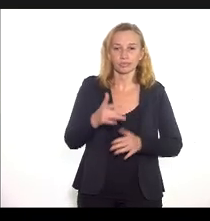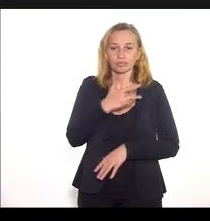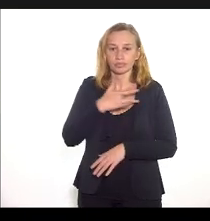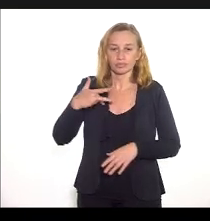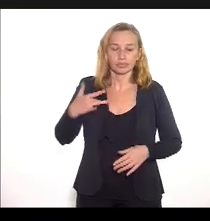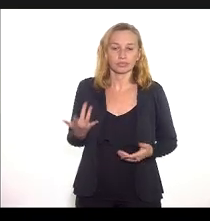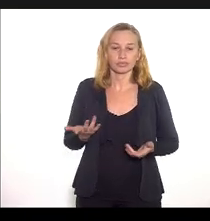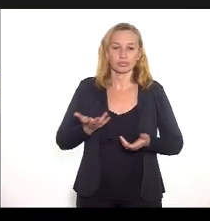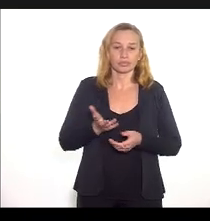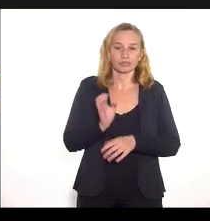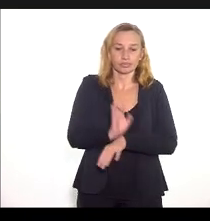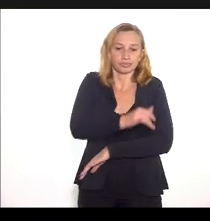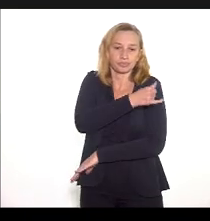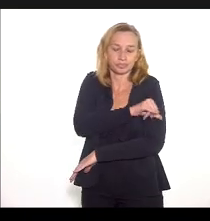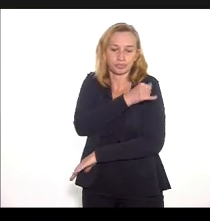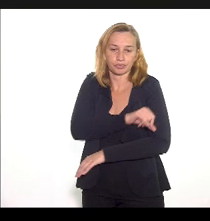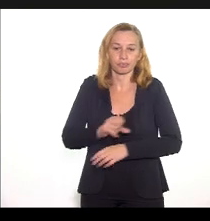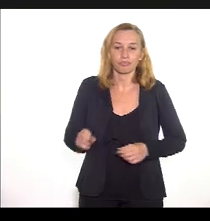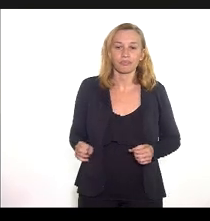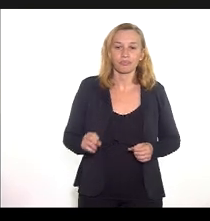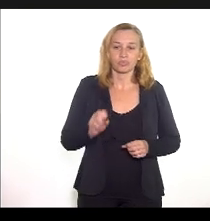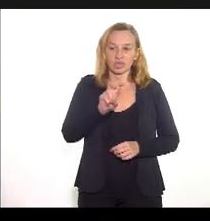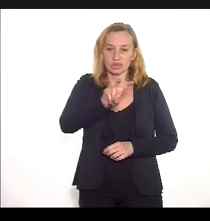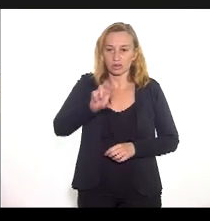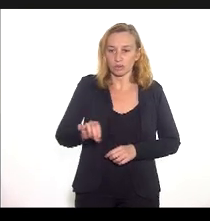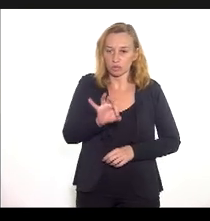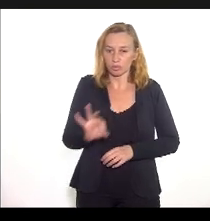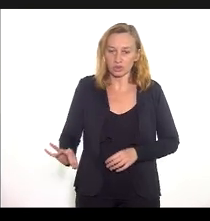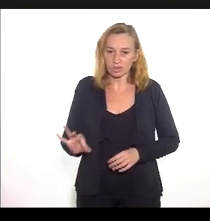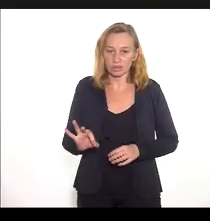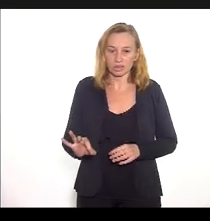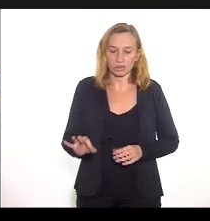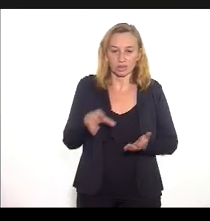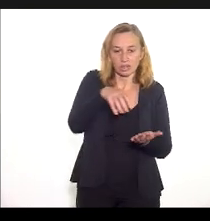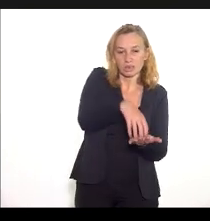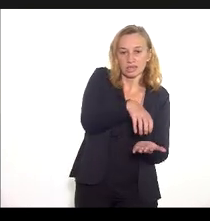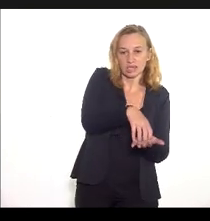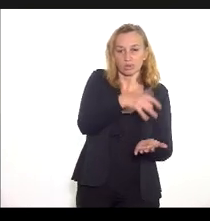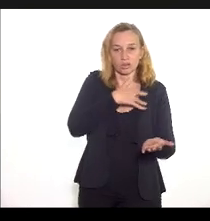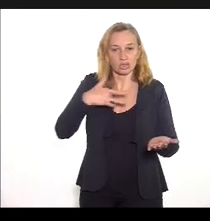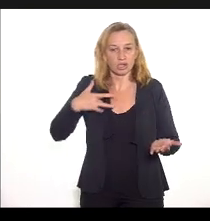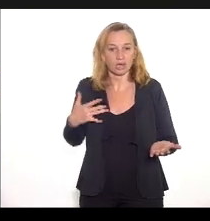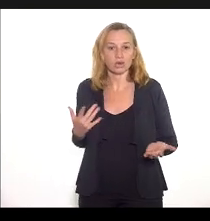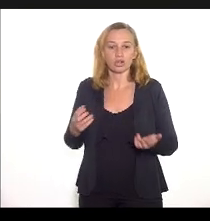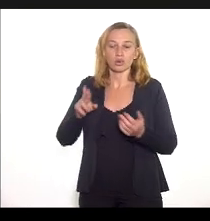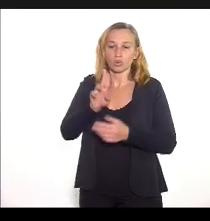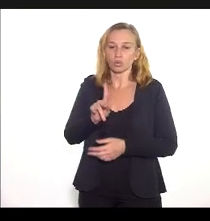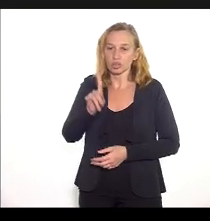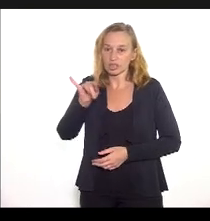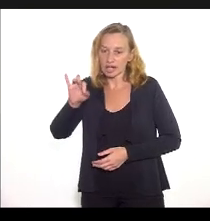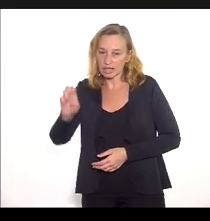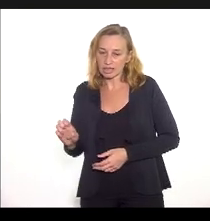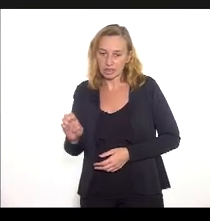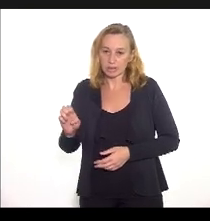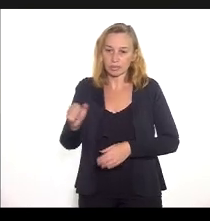Rio de Janeiro, cerca de 50% são classificados como centro de saúde, unidade básica de saúde